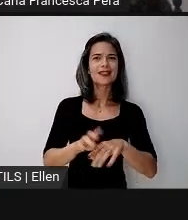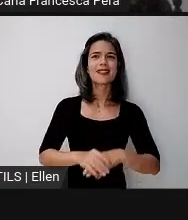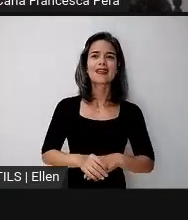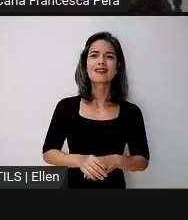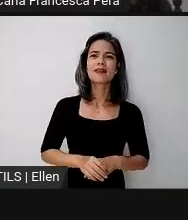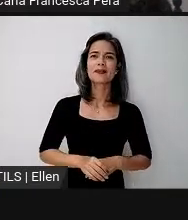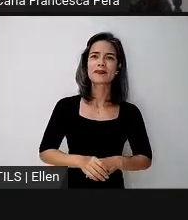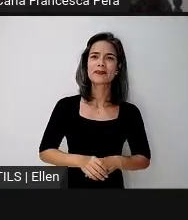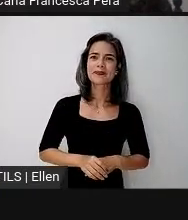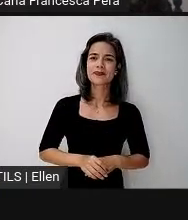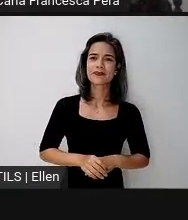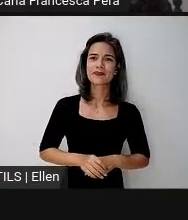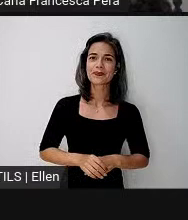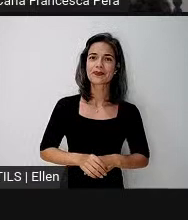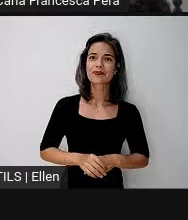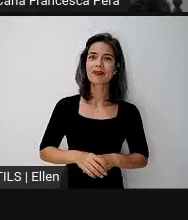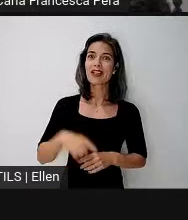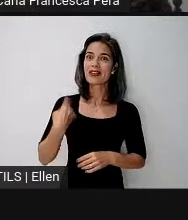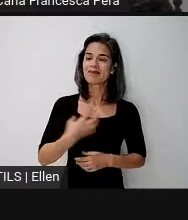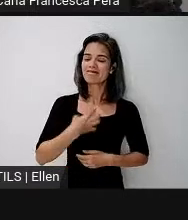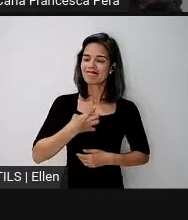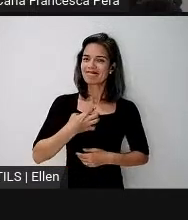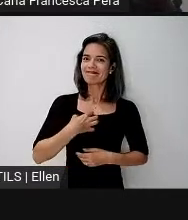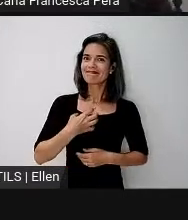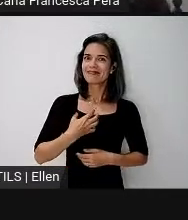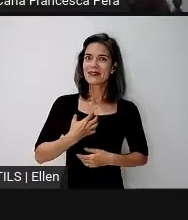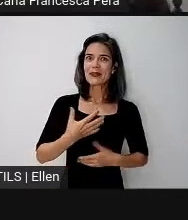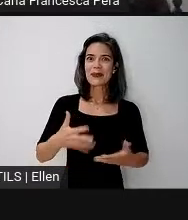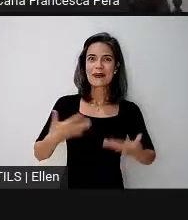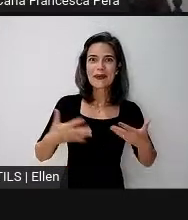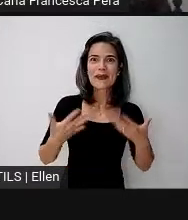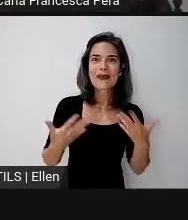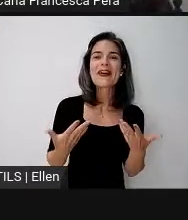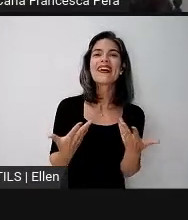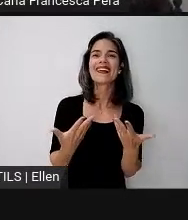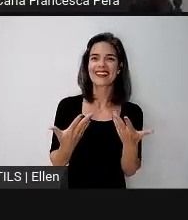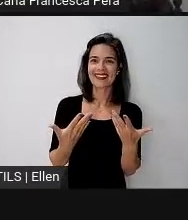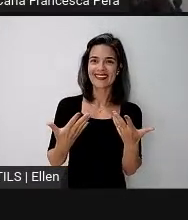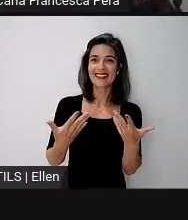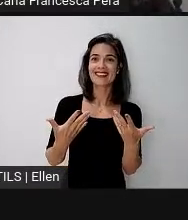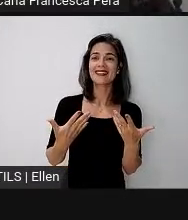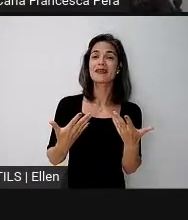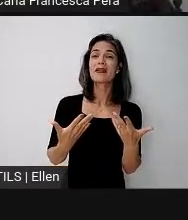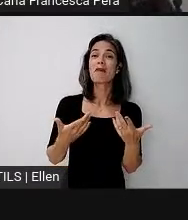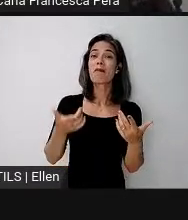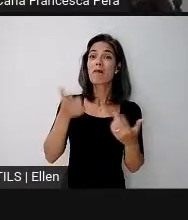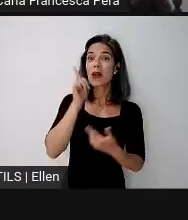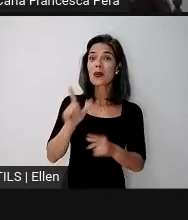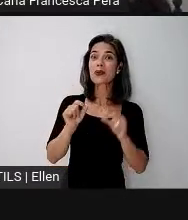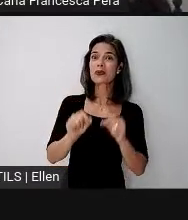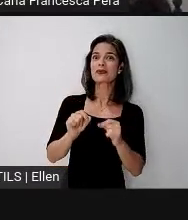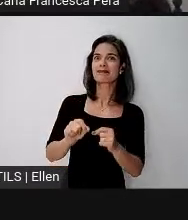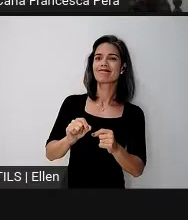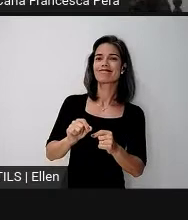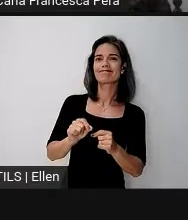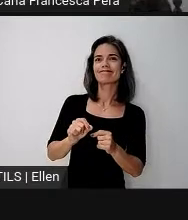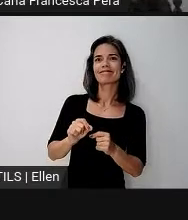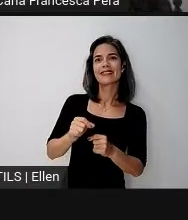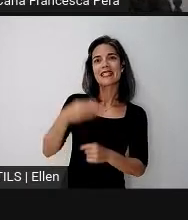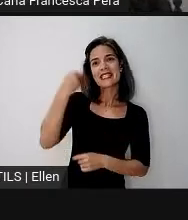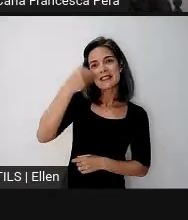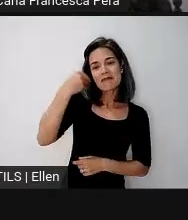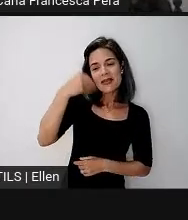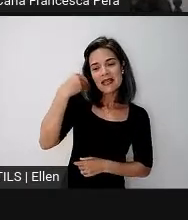a empolgação necessária para poder viver essa rede